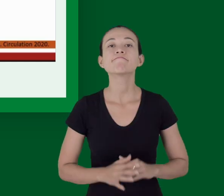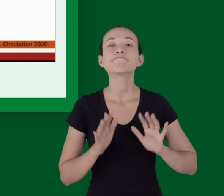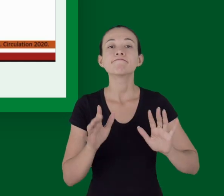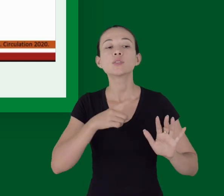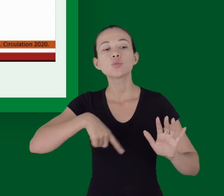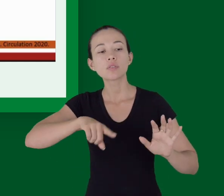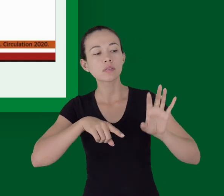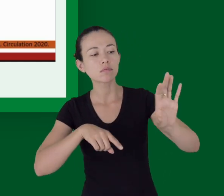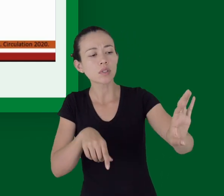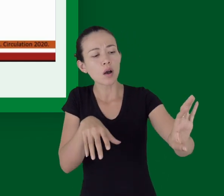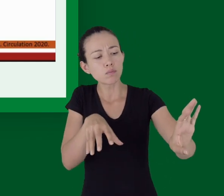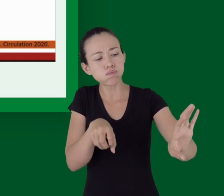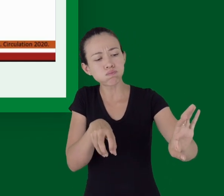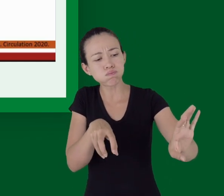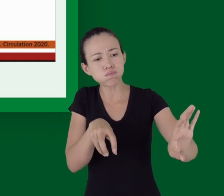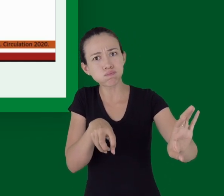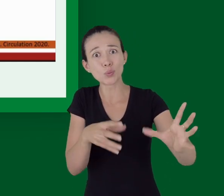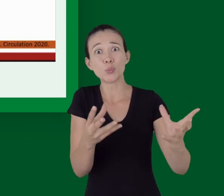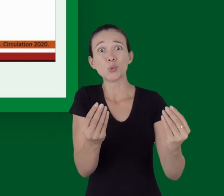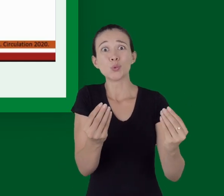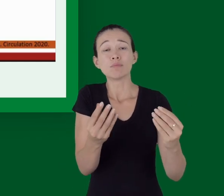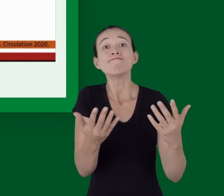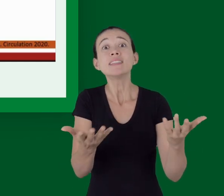consequente diminuição do débito cardíaco.